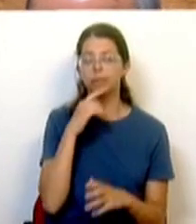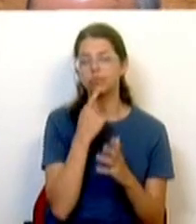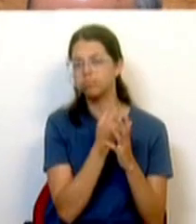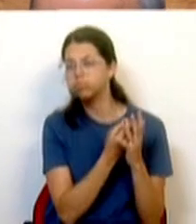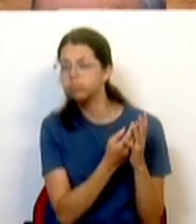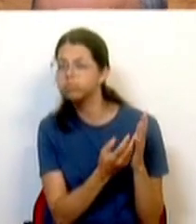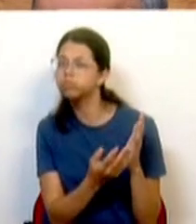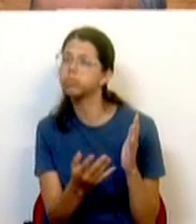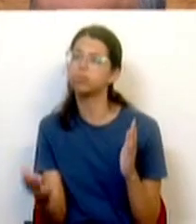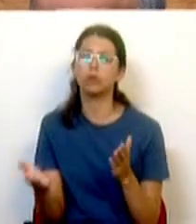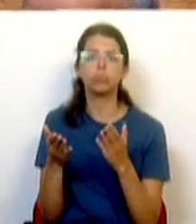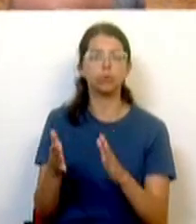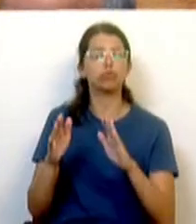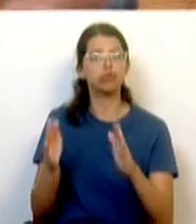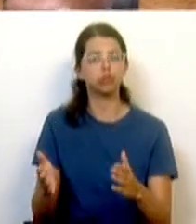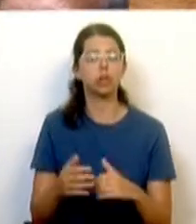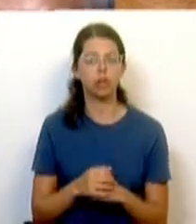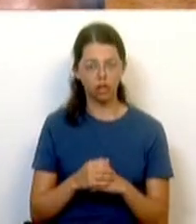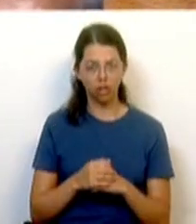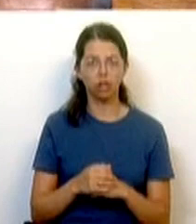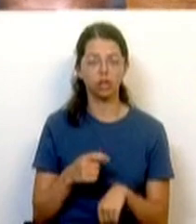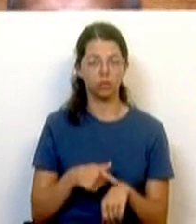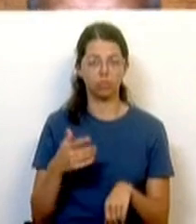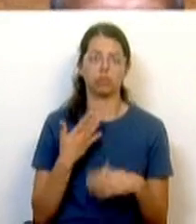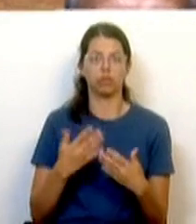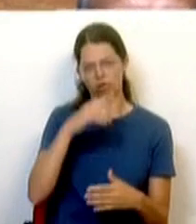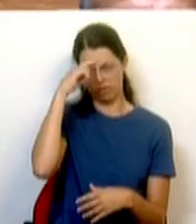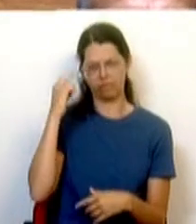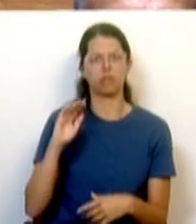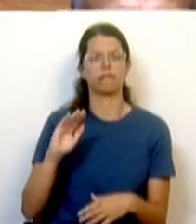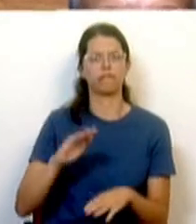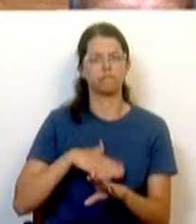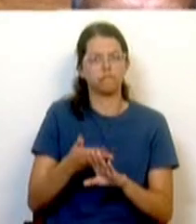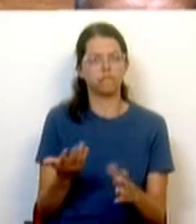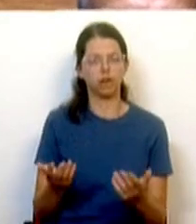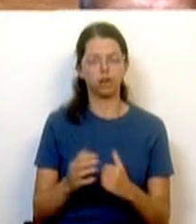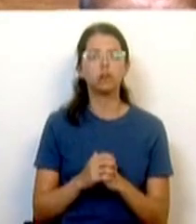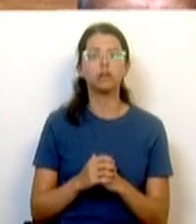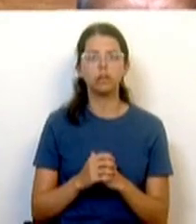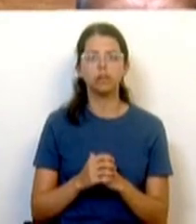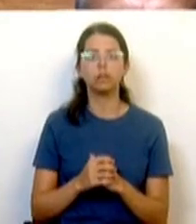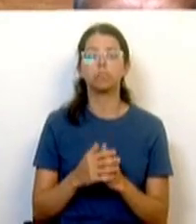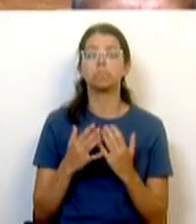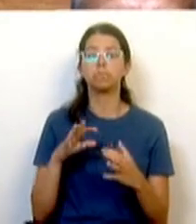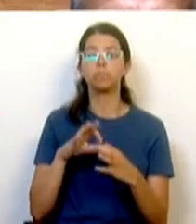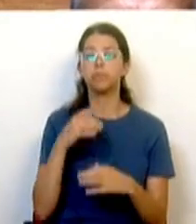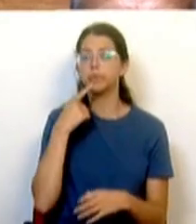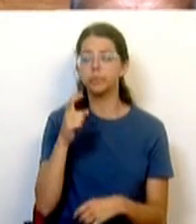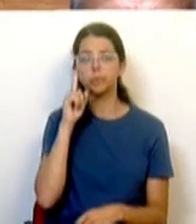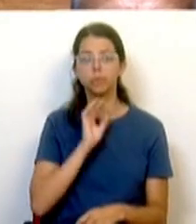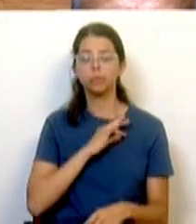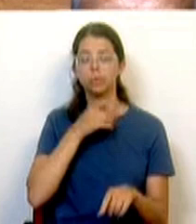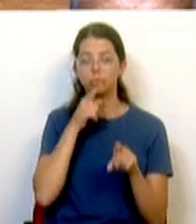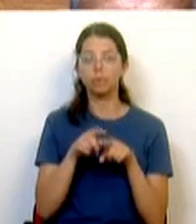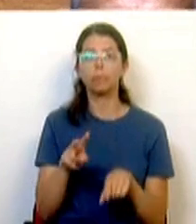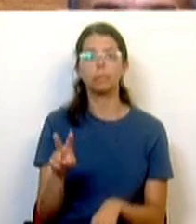num momento tão difícil com aquele que estamos a viver. Em relação à pergunta da Sra. Deputada